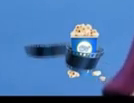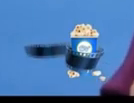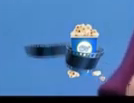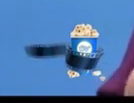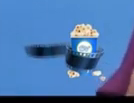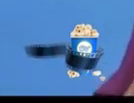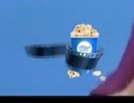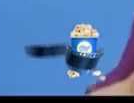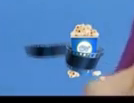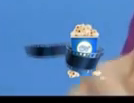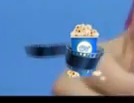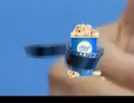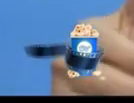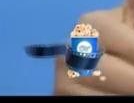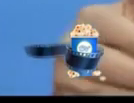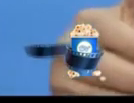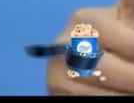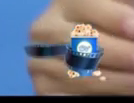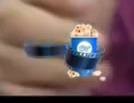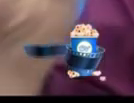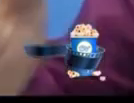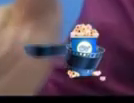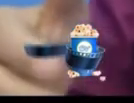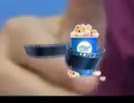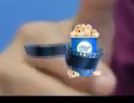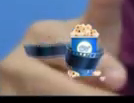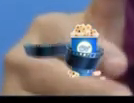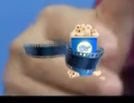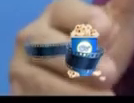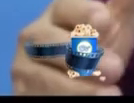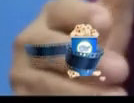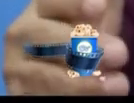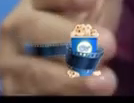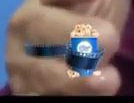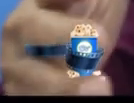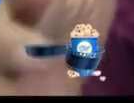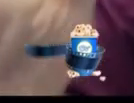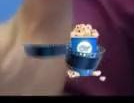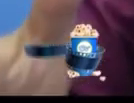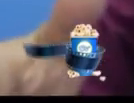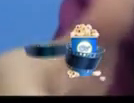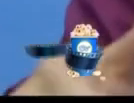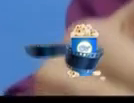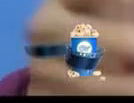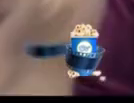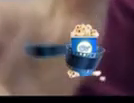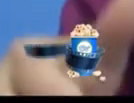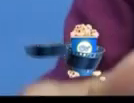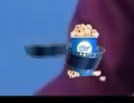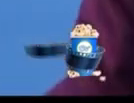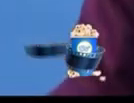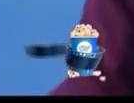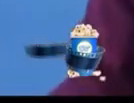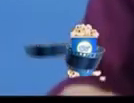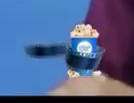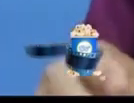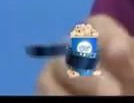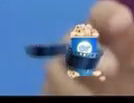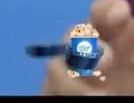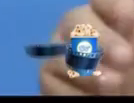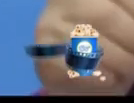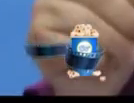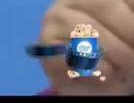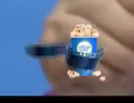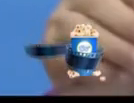vídeo. É o que nos mostra, é o que nos atrai e é